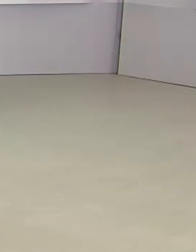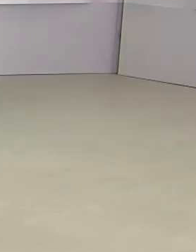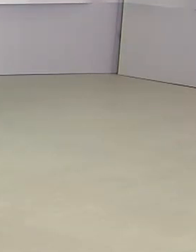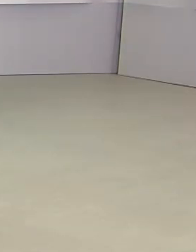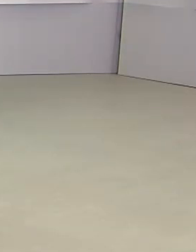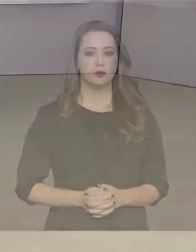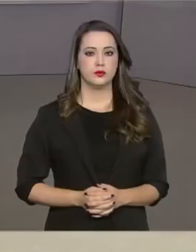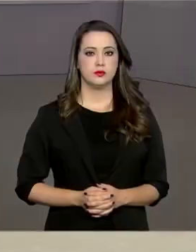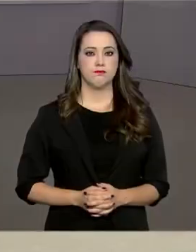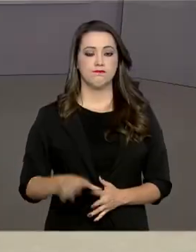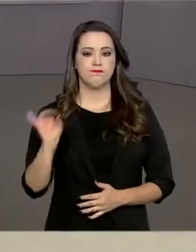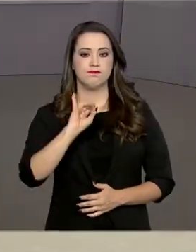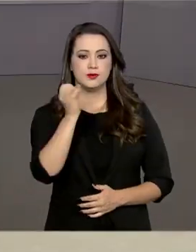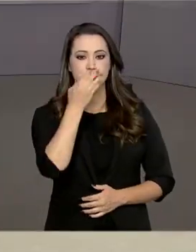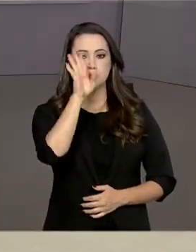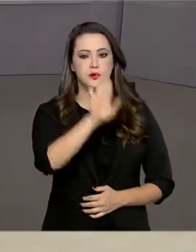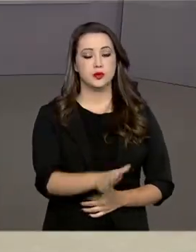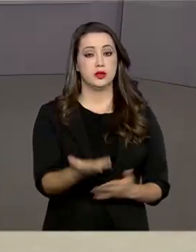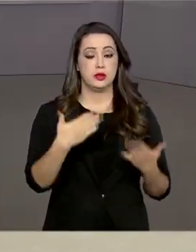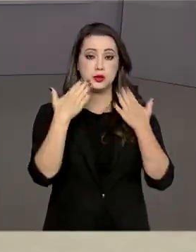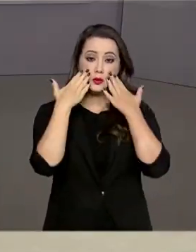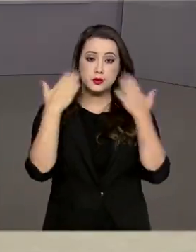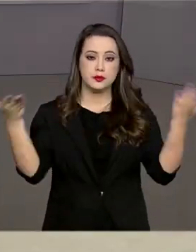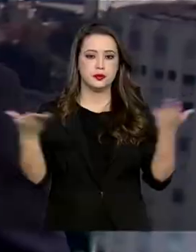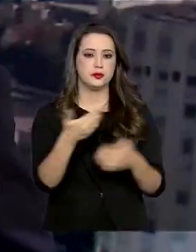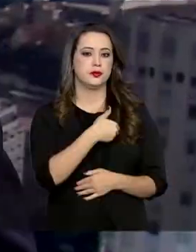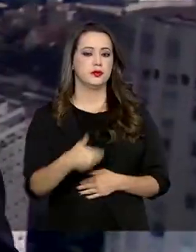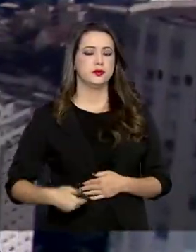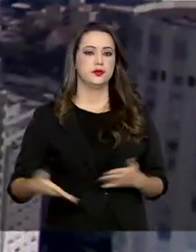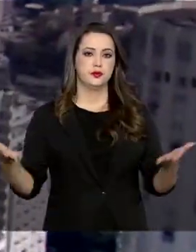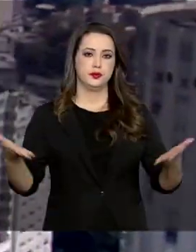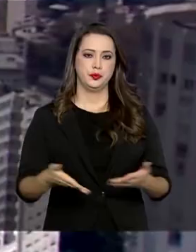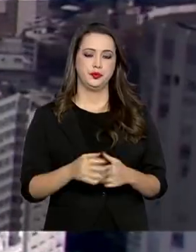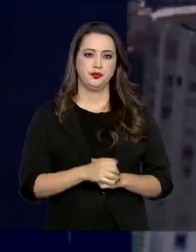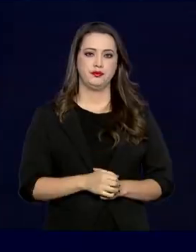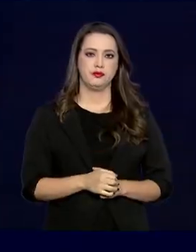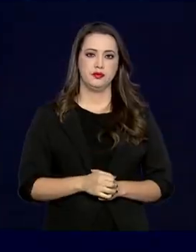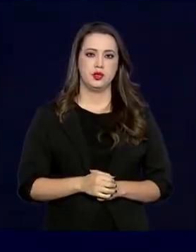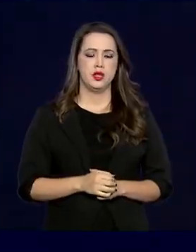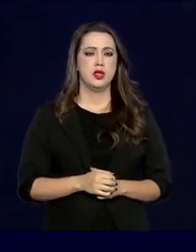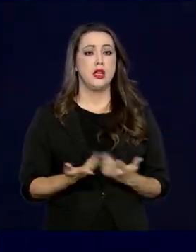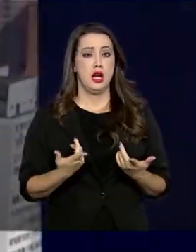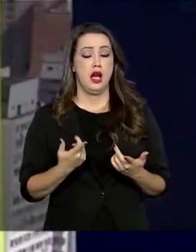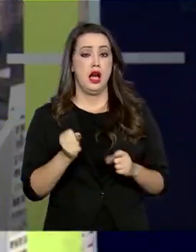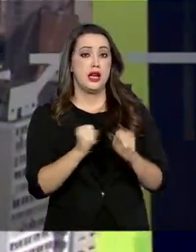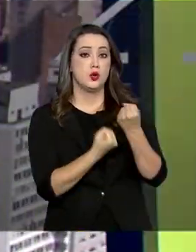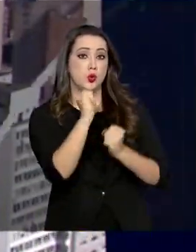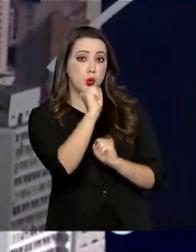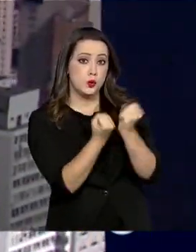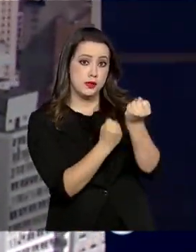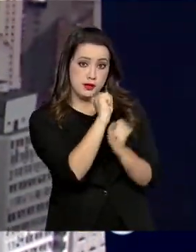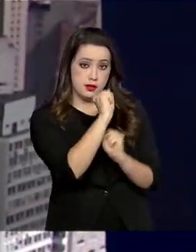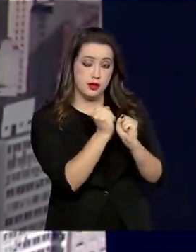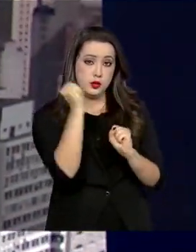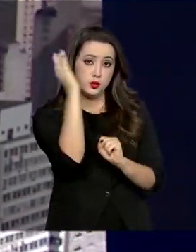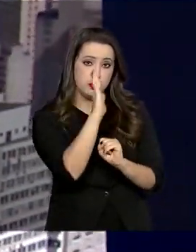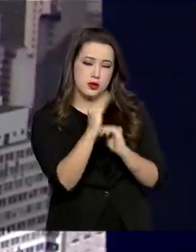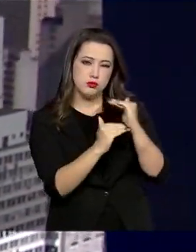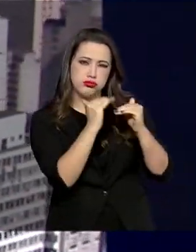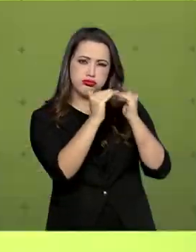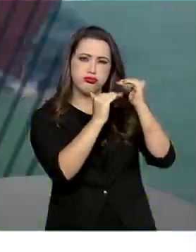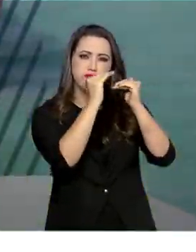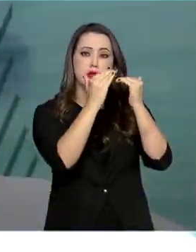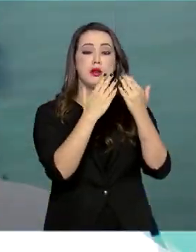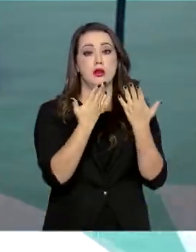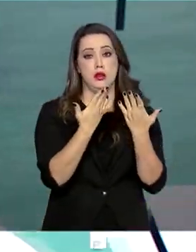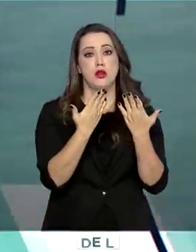Olá, boa tarde. Estamos de volta com o Governo Agora. A produção das indústrias brasileiras voltou a crescer no mês de julho